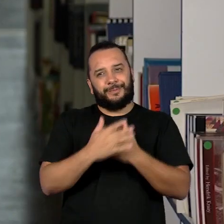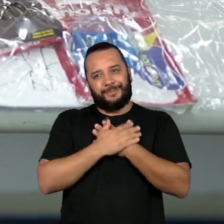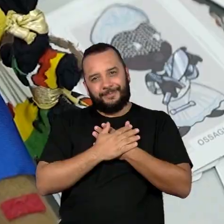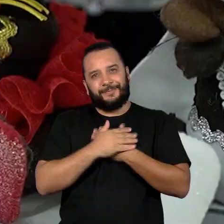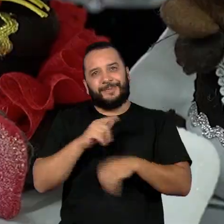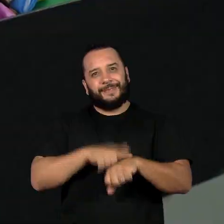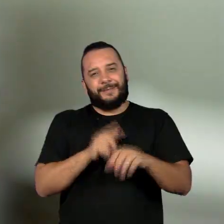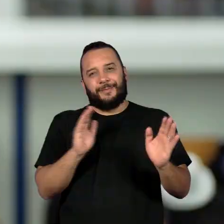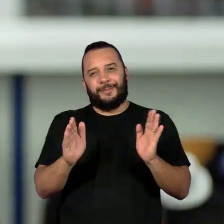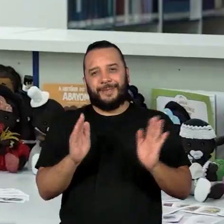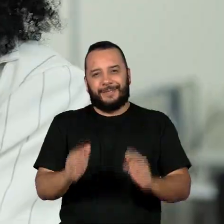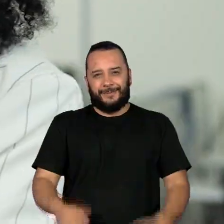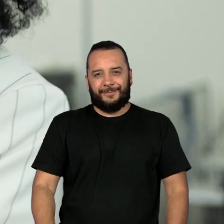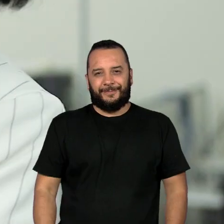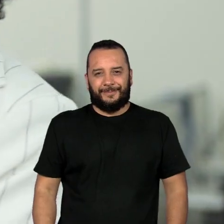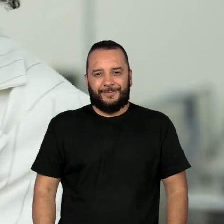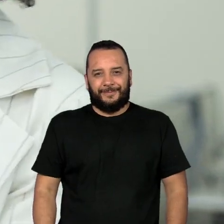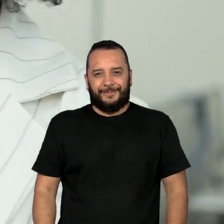momento.